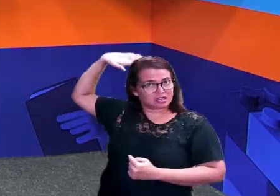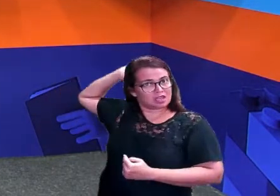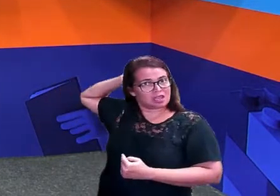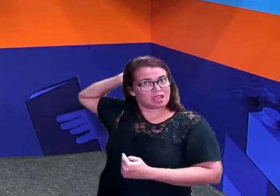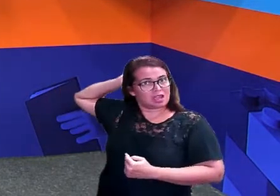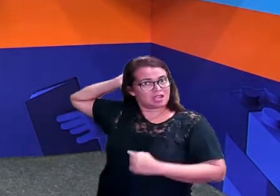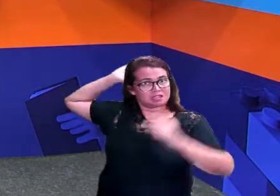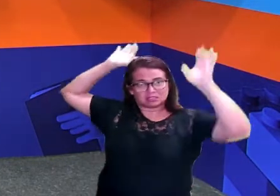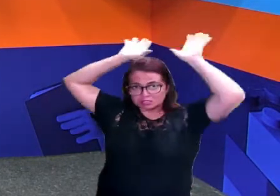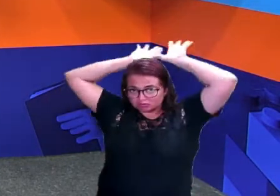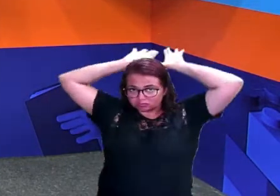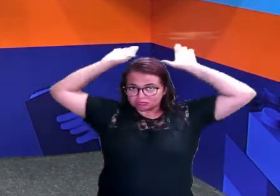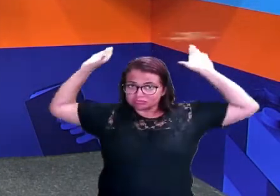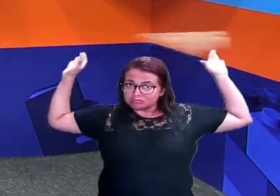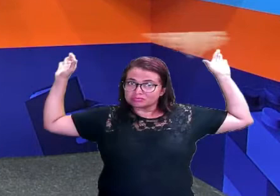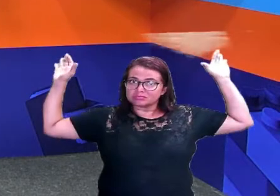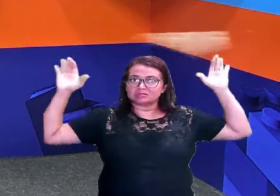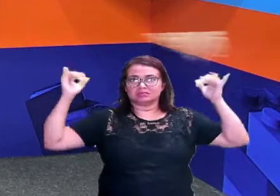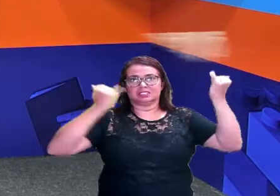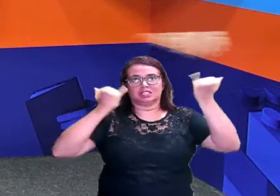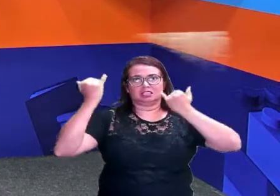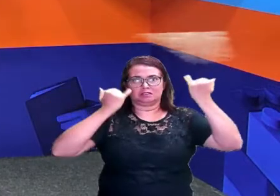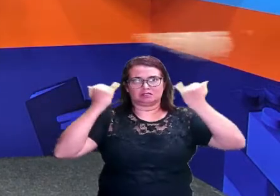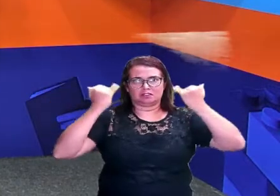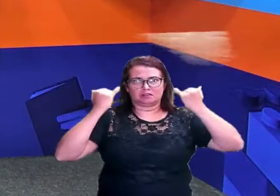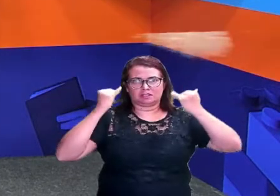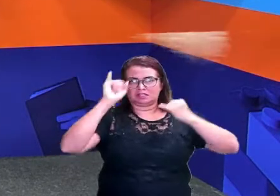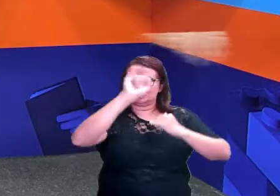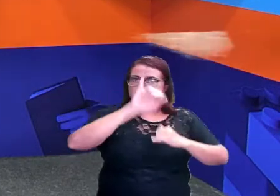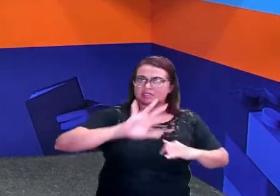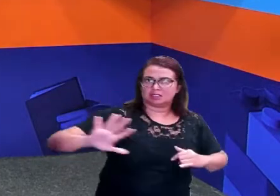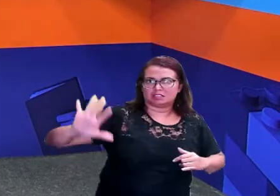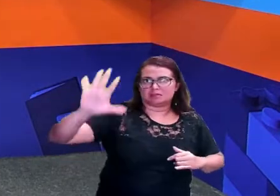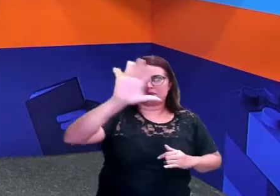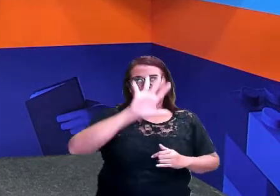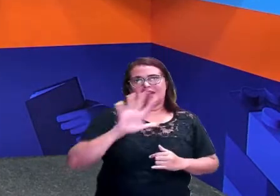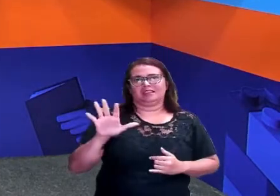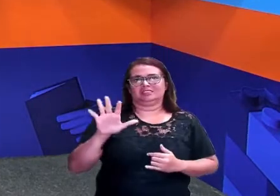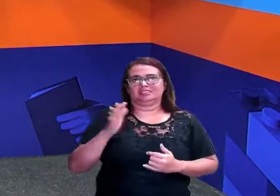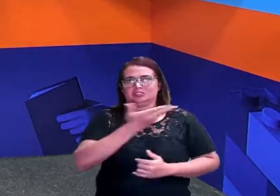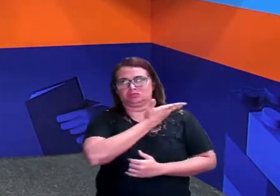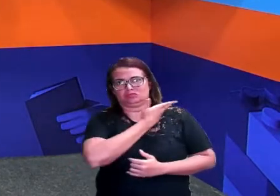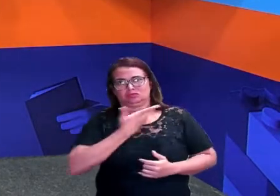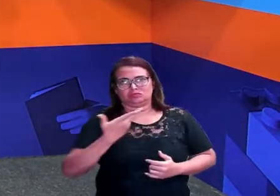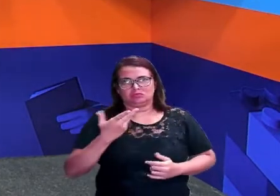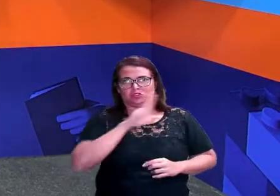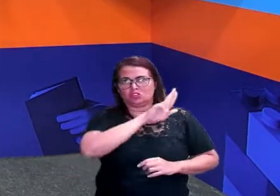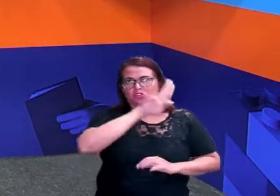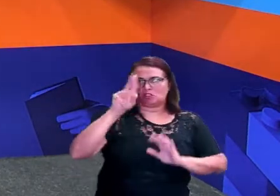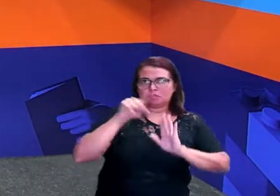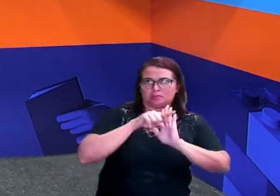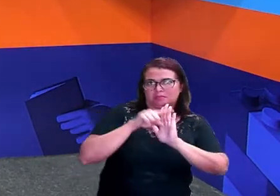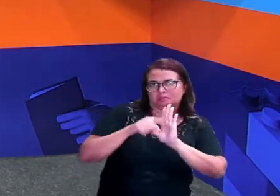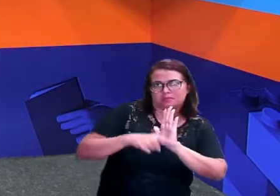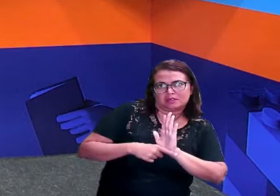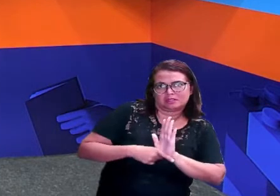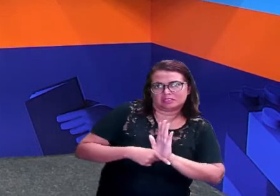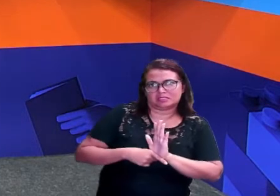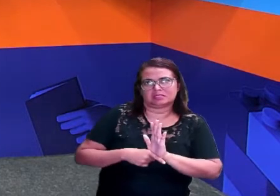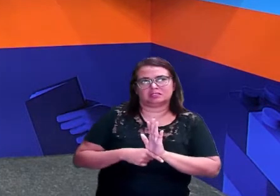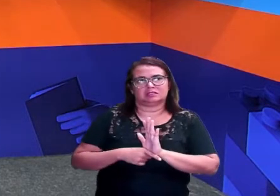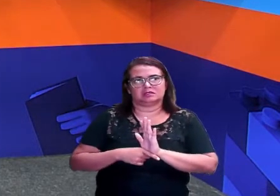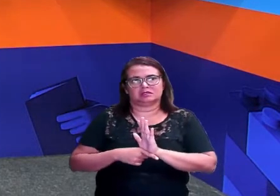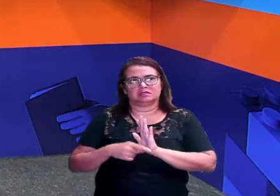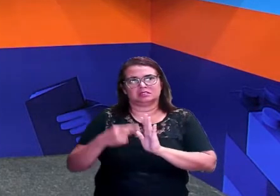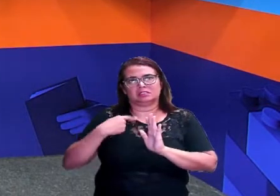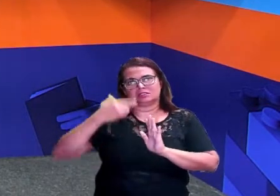essa informação aqui, né? Essa imagem daqui do nome do projeto. E aí o que é que eu tenho